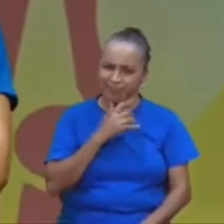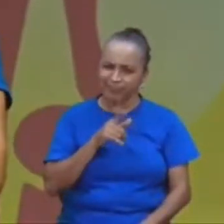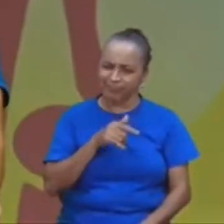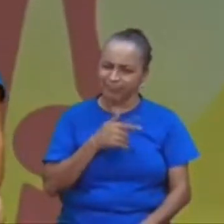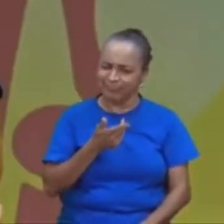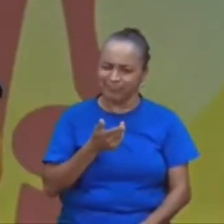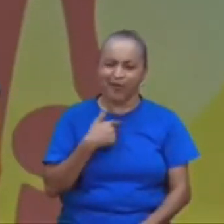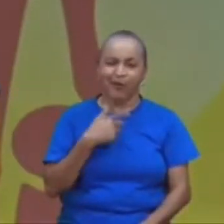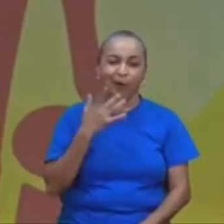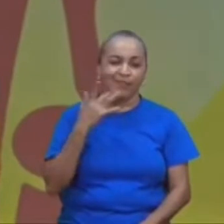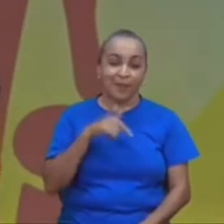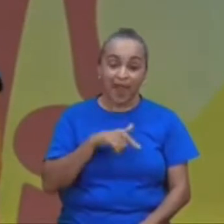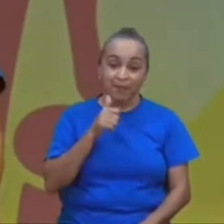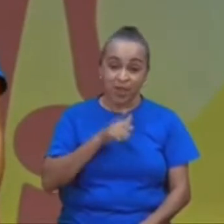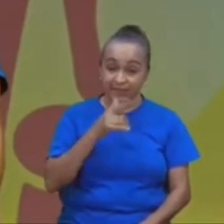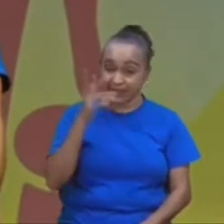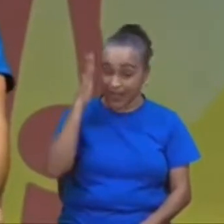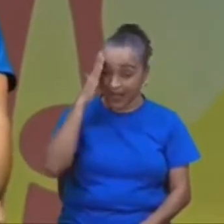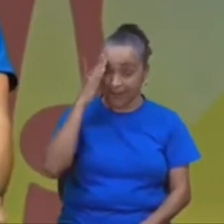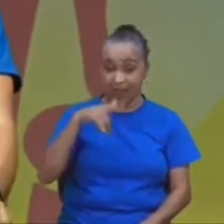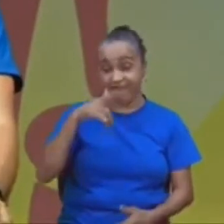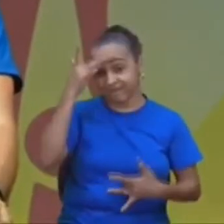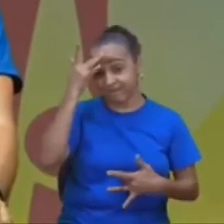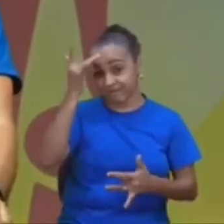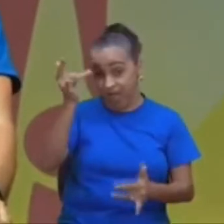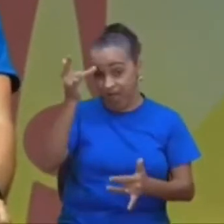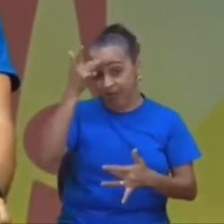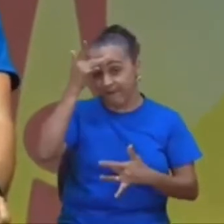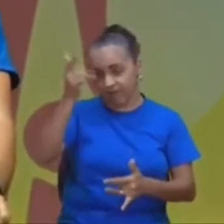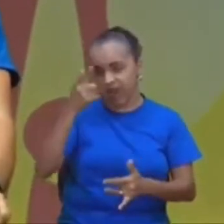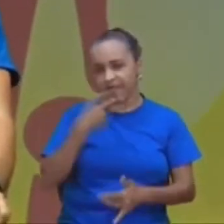acho que ela sabia pela fé, aí, ah,